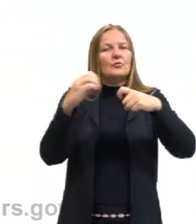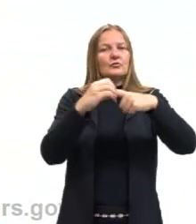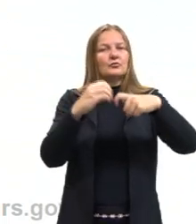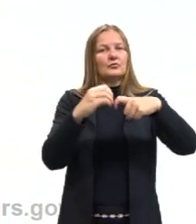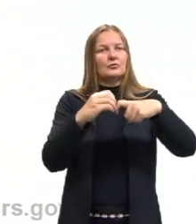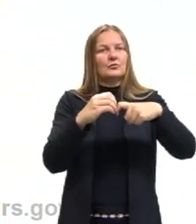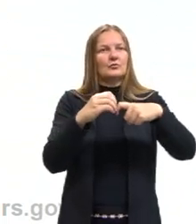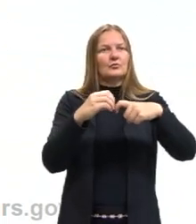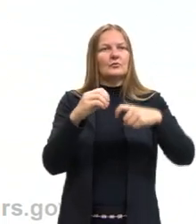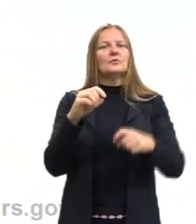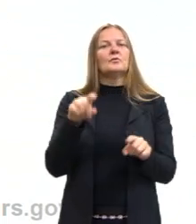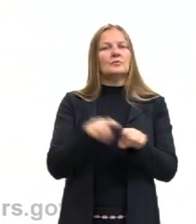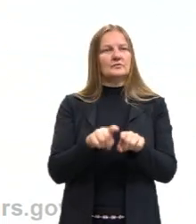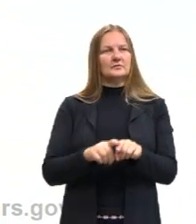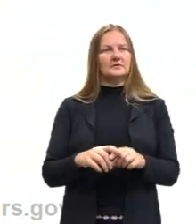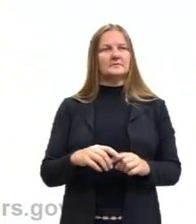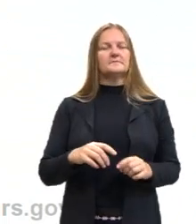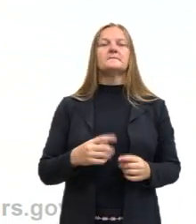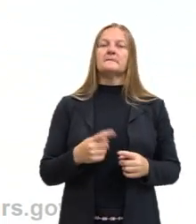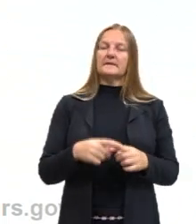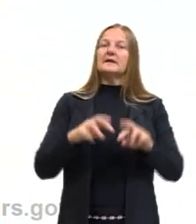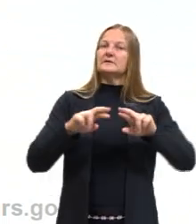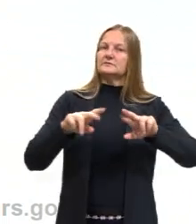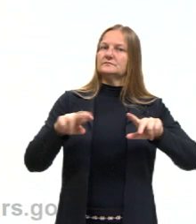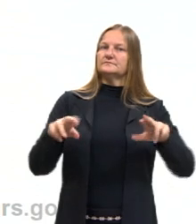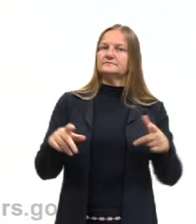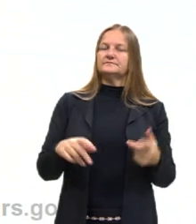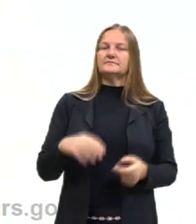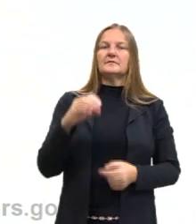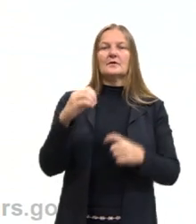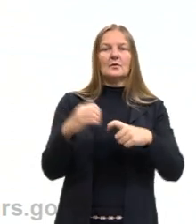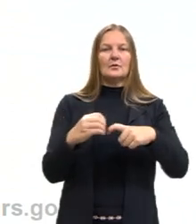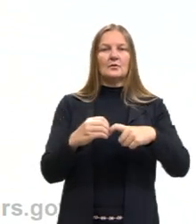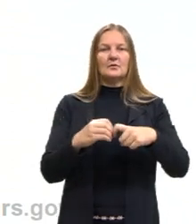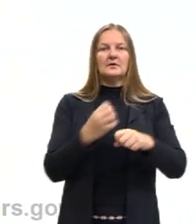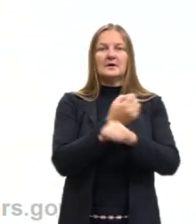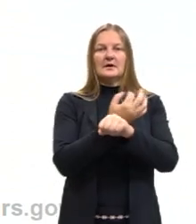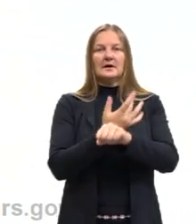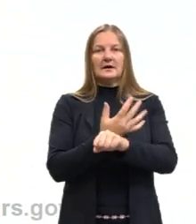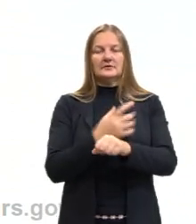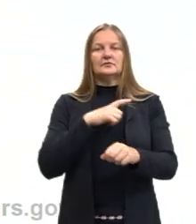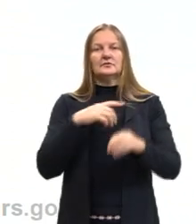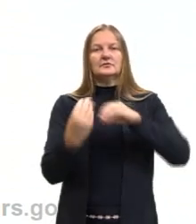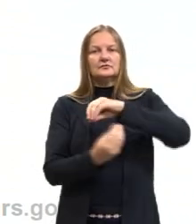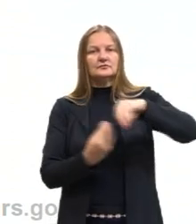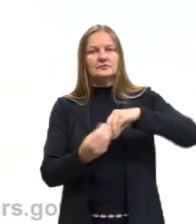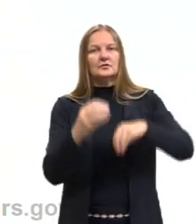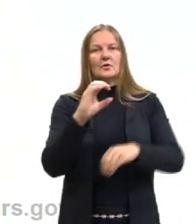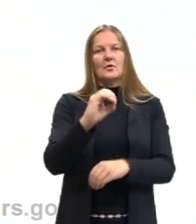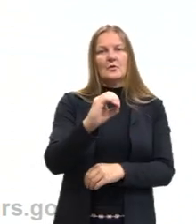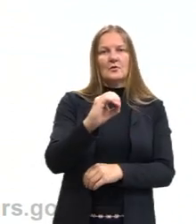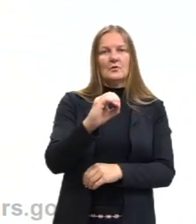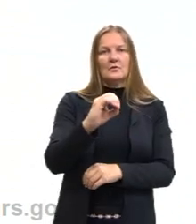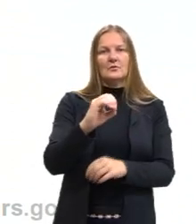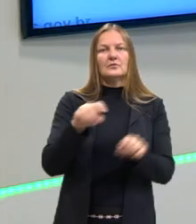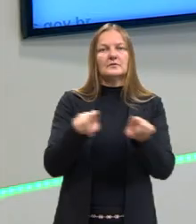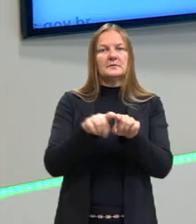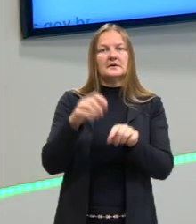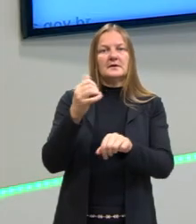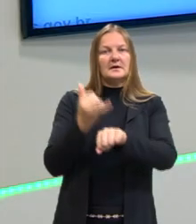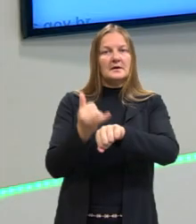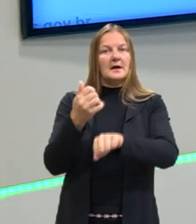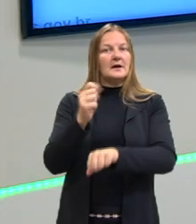se eles vão influenciar no pH. Os óxidos ácidos são aqueles formados por oxigênio e ametal,